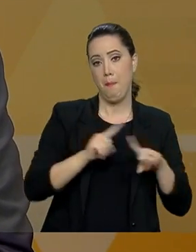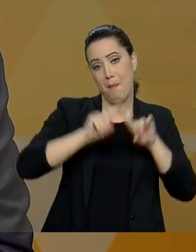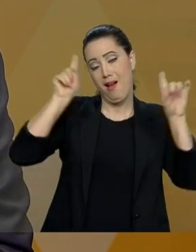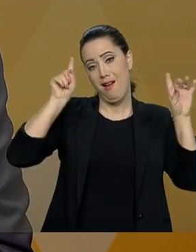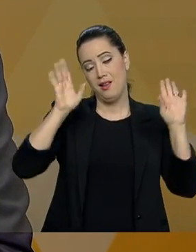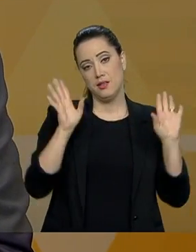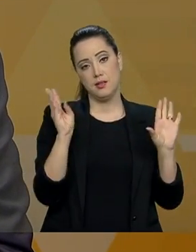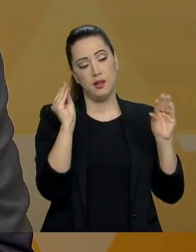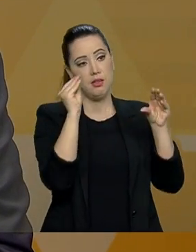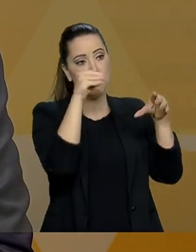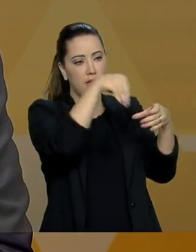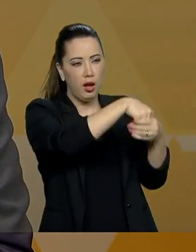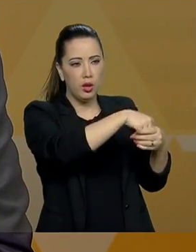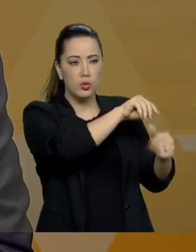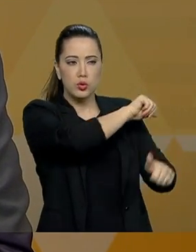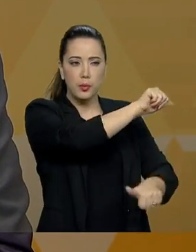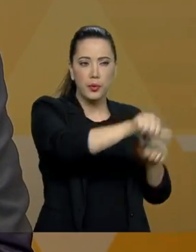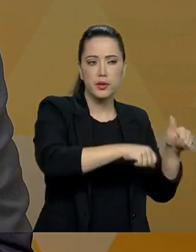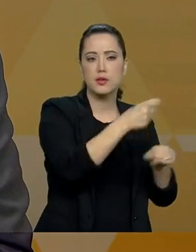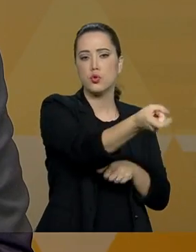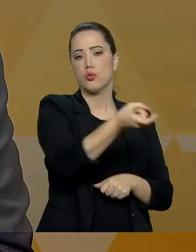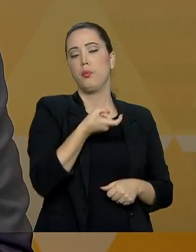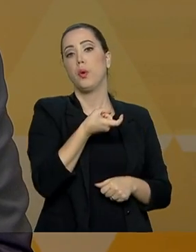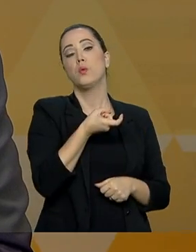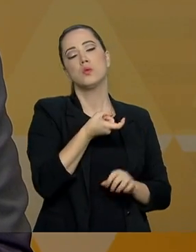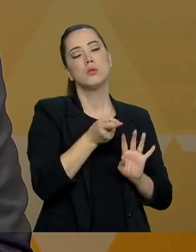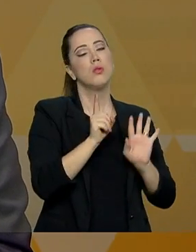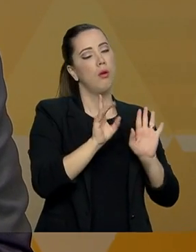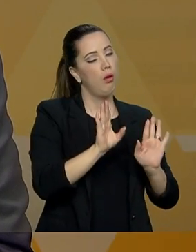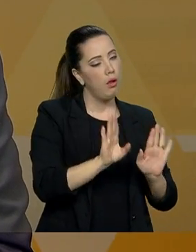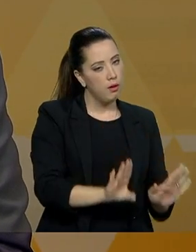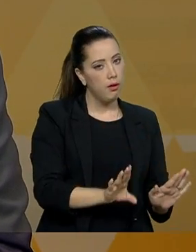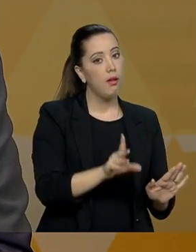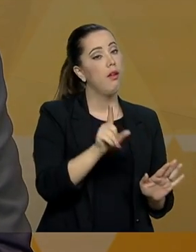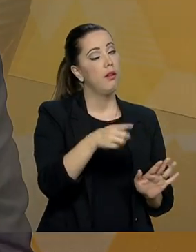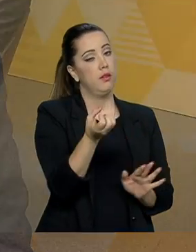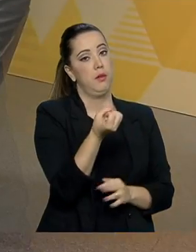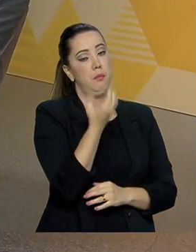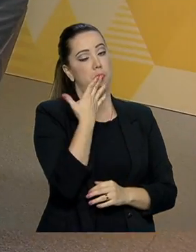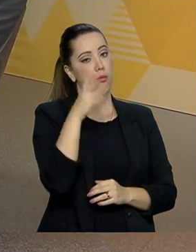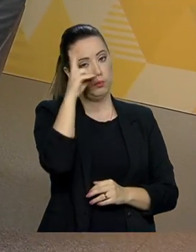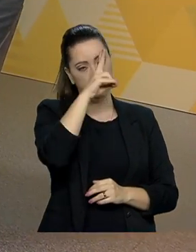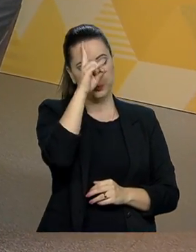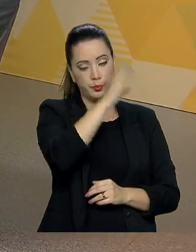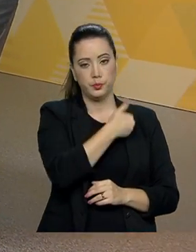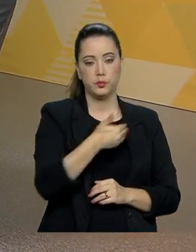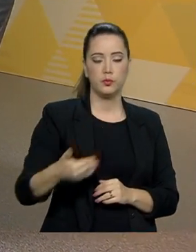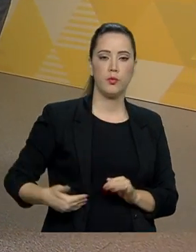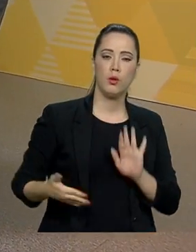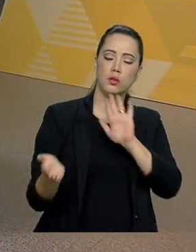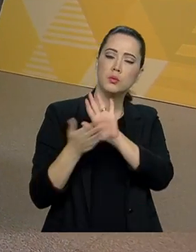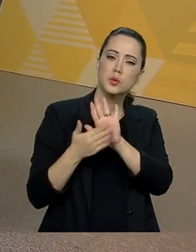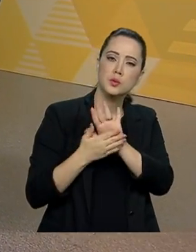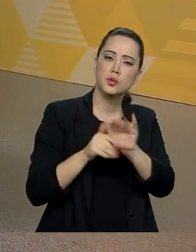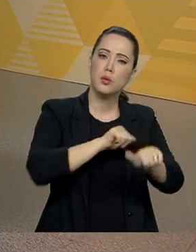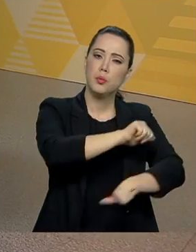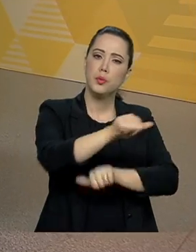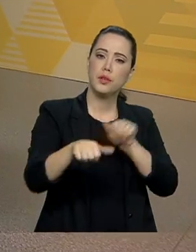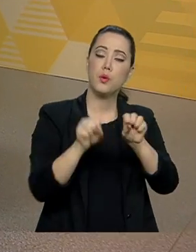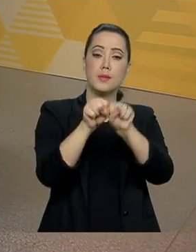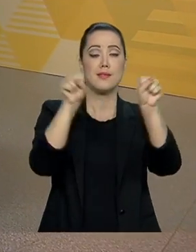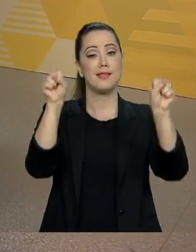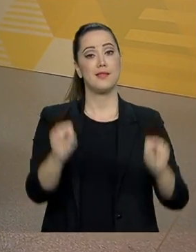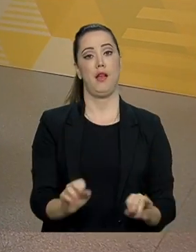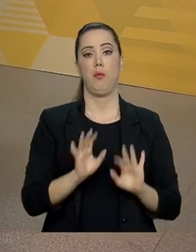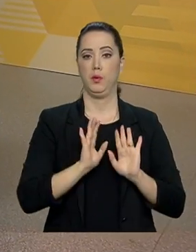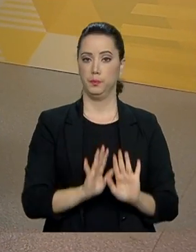Só que isso é dentro do âmbito de uma reforma tributária. É bom lembrar que o que o governo está propondo agora é reestruturar o sistema